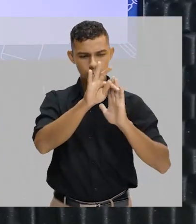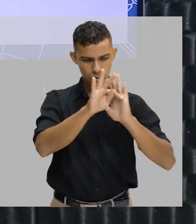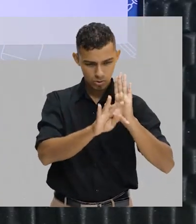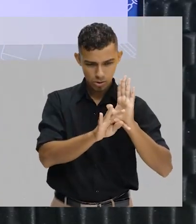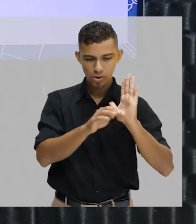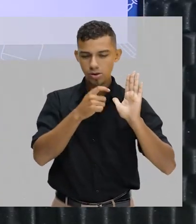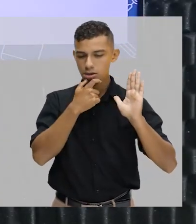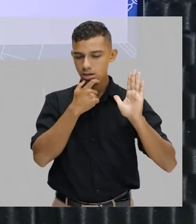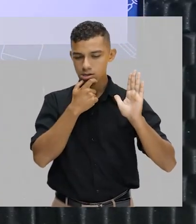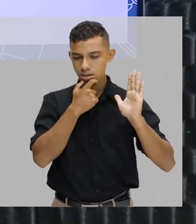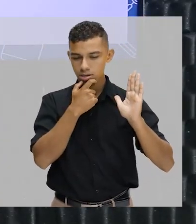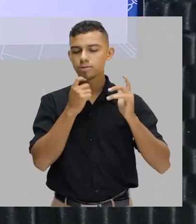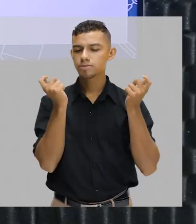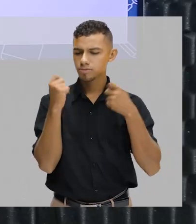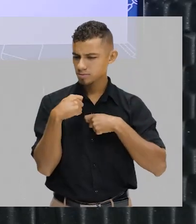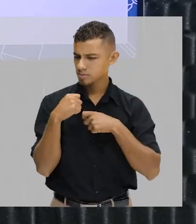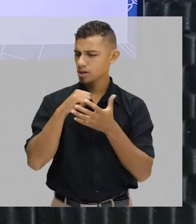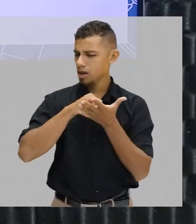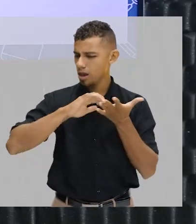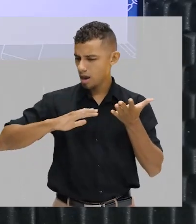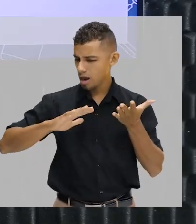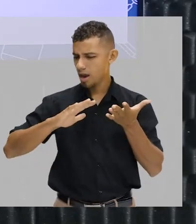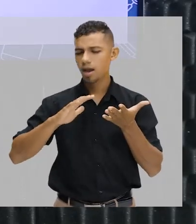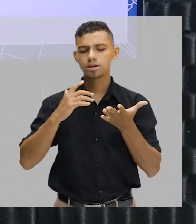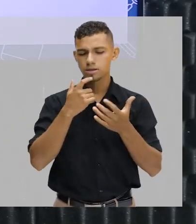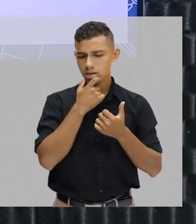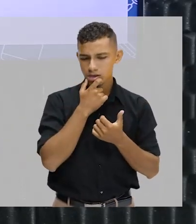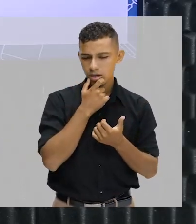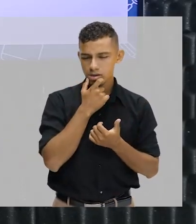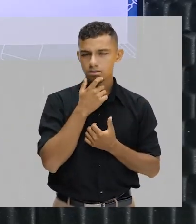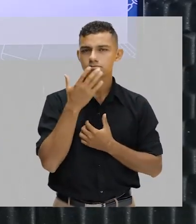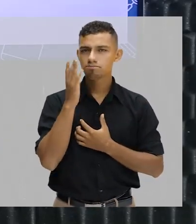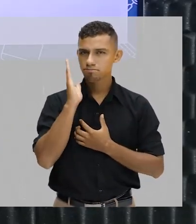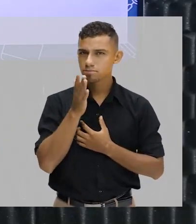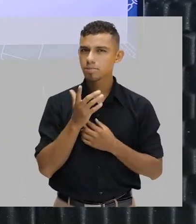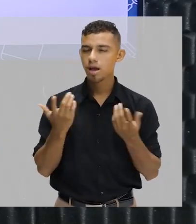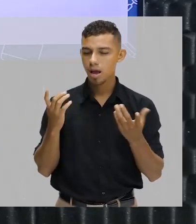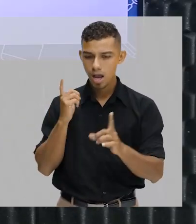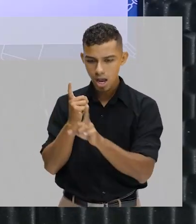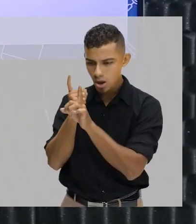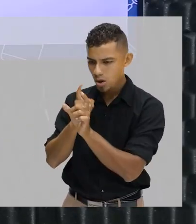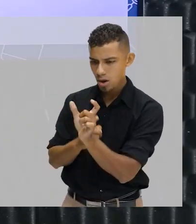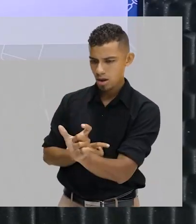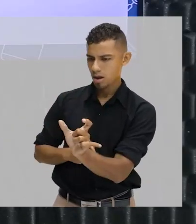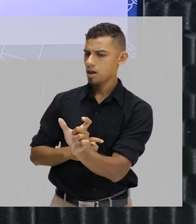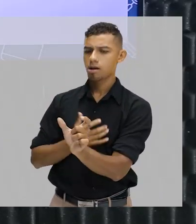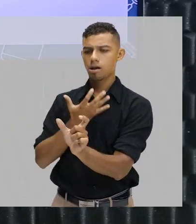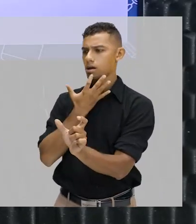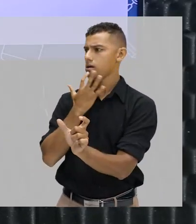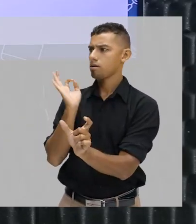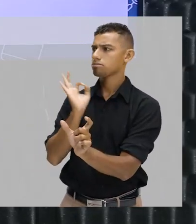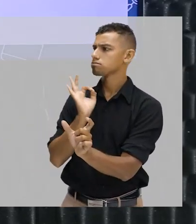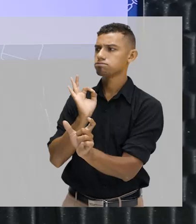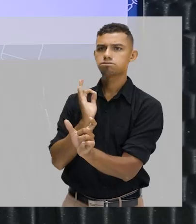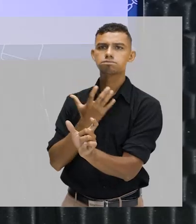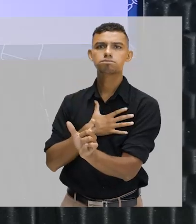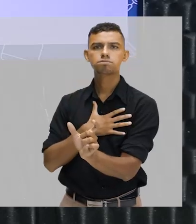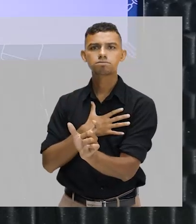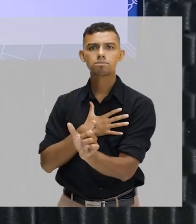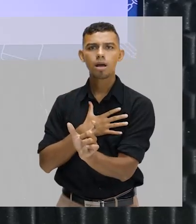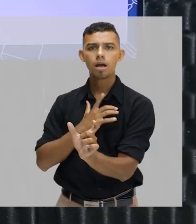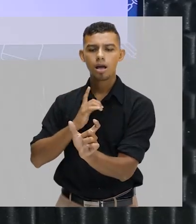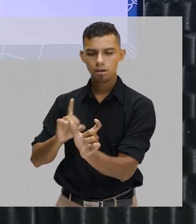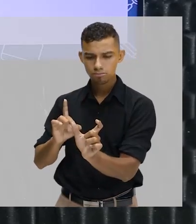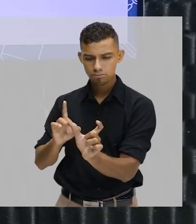uma atividade de um exercício em língua estrangeira e você encontra palavras que você não conhece, certo? Quando isso